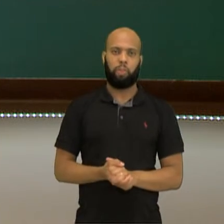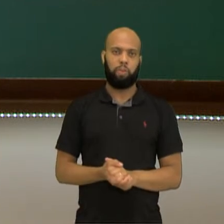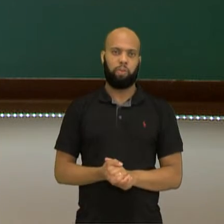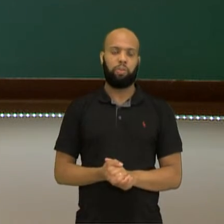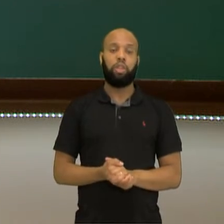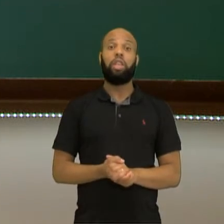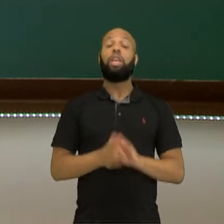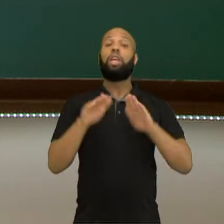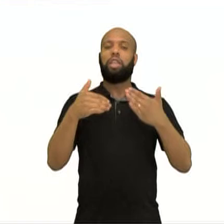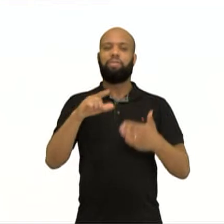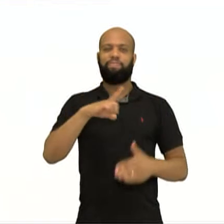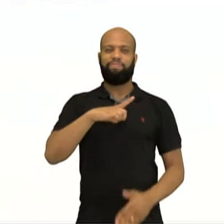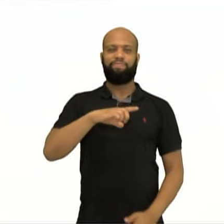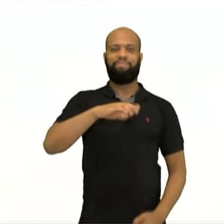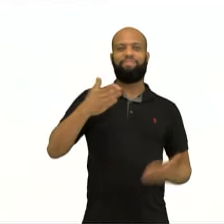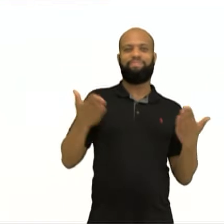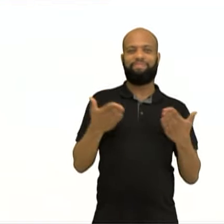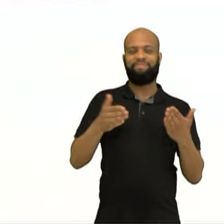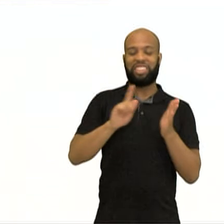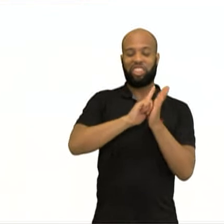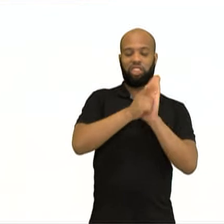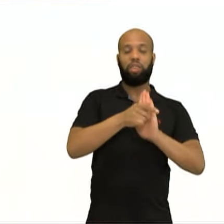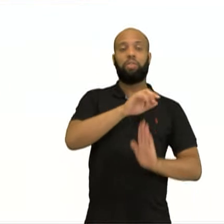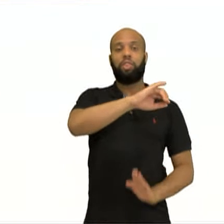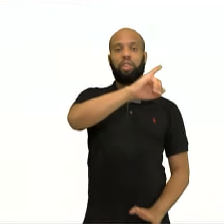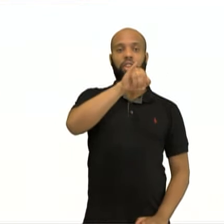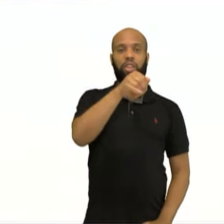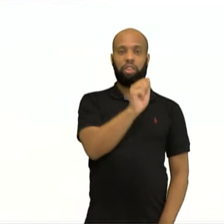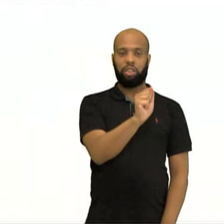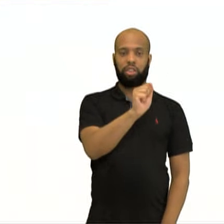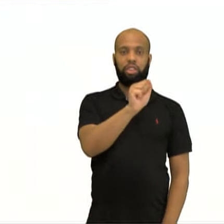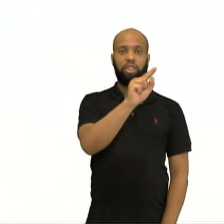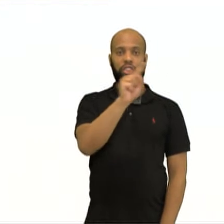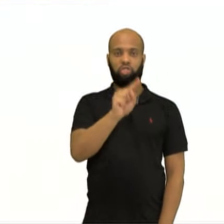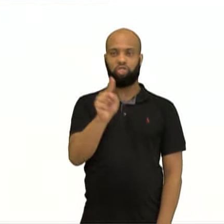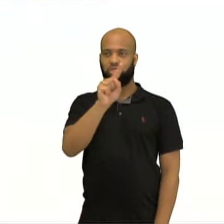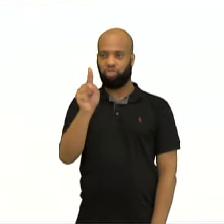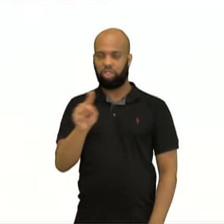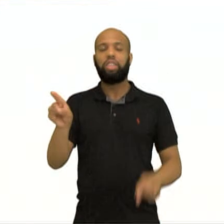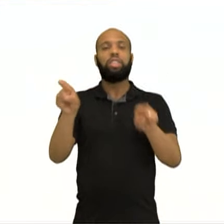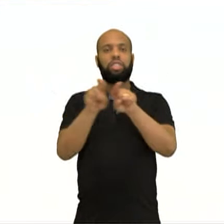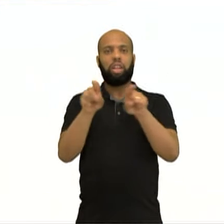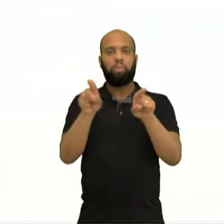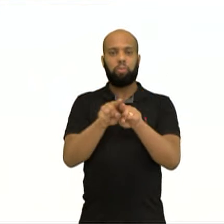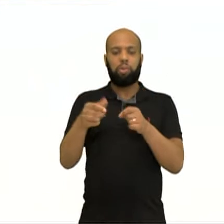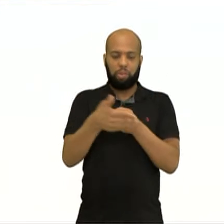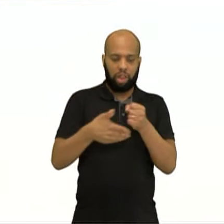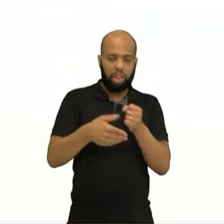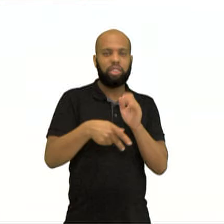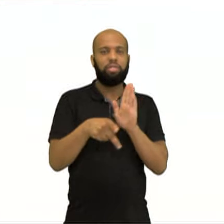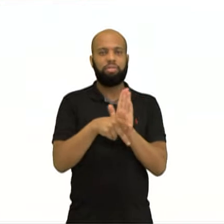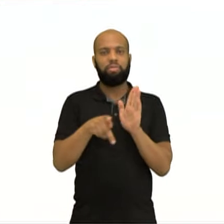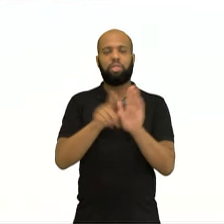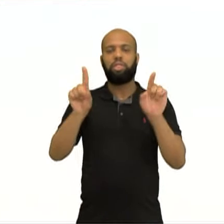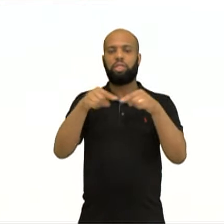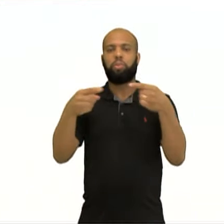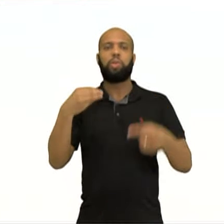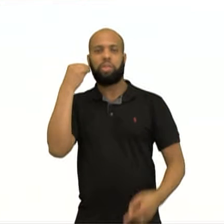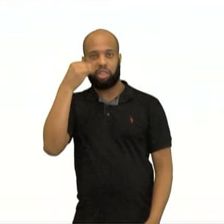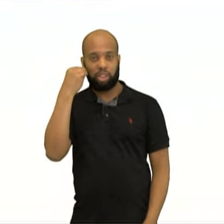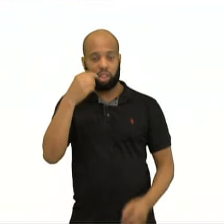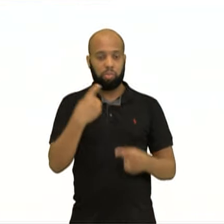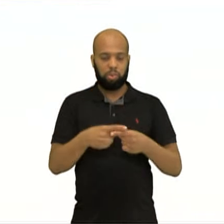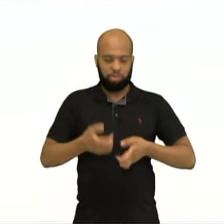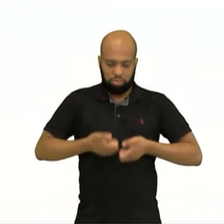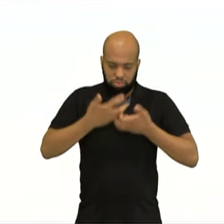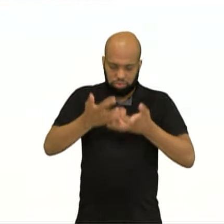E o jazz, galera, o jazz também tem um pouco da essência da música experimental. Ele é uma manifestação